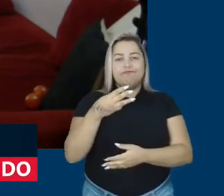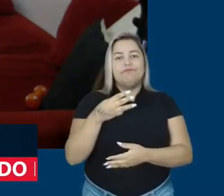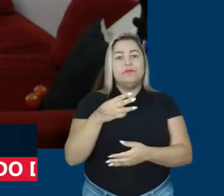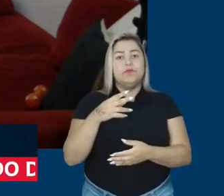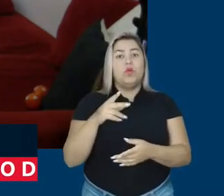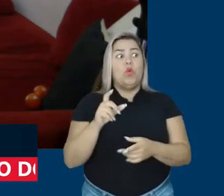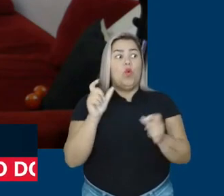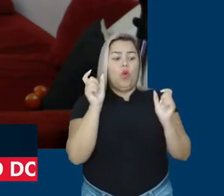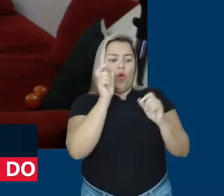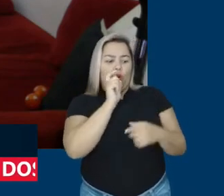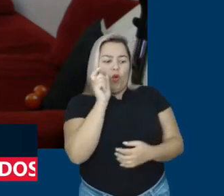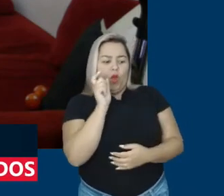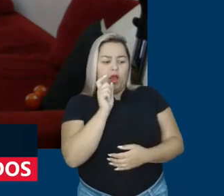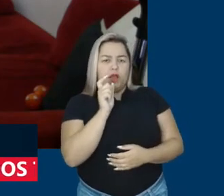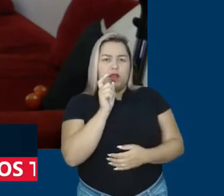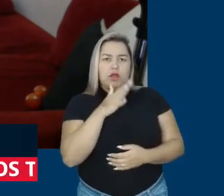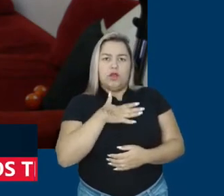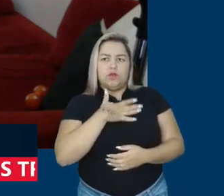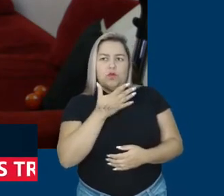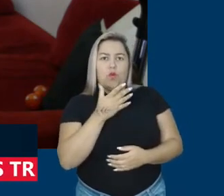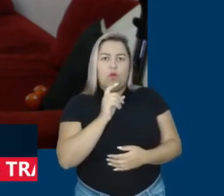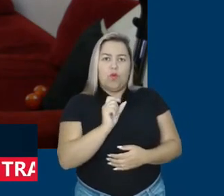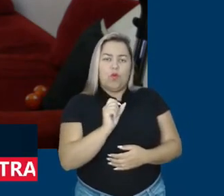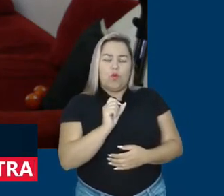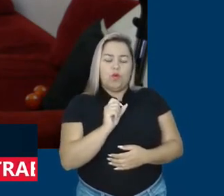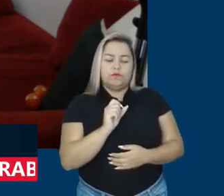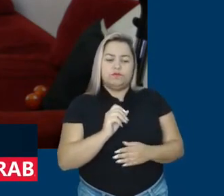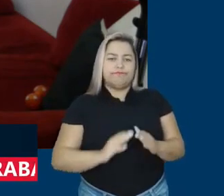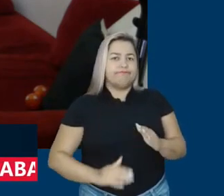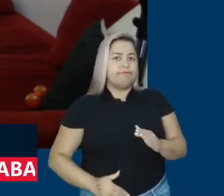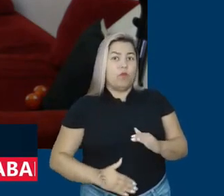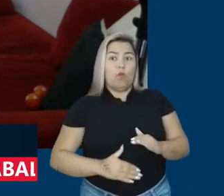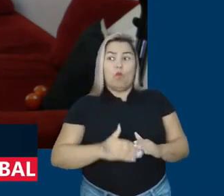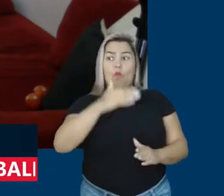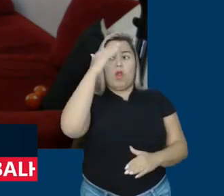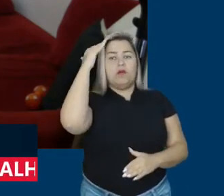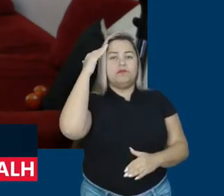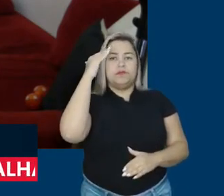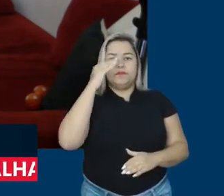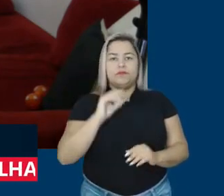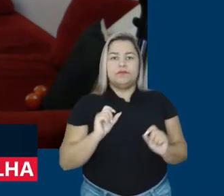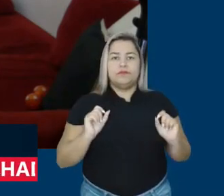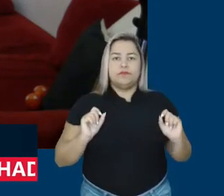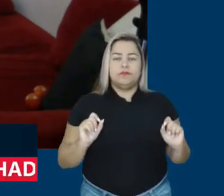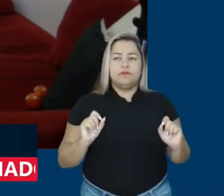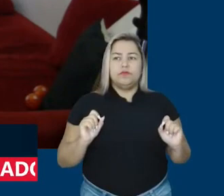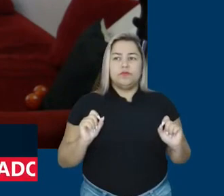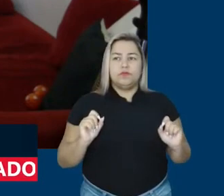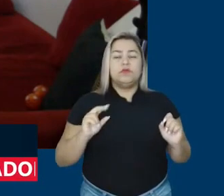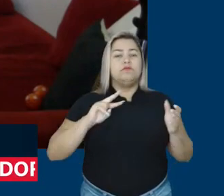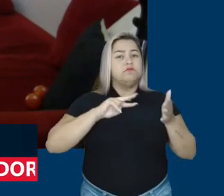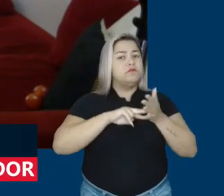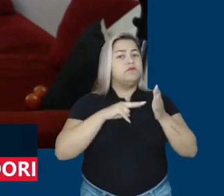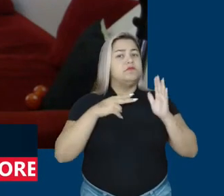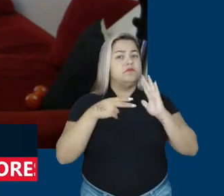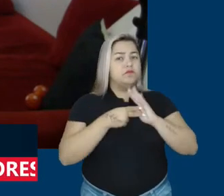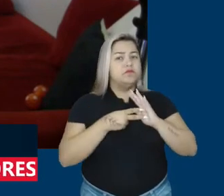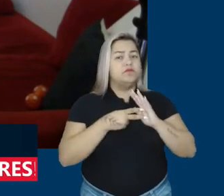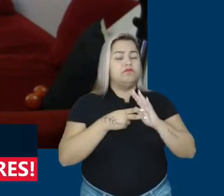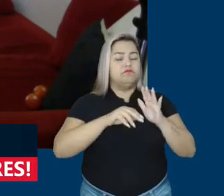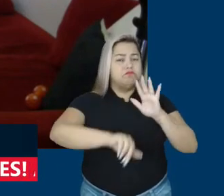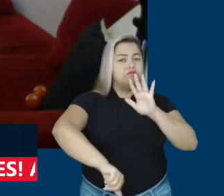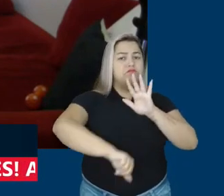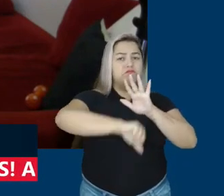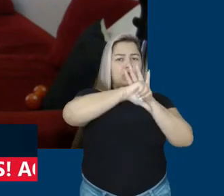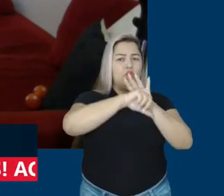O que mais assusta aí foi o aumento, esse aumento mais significativo dos crimes